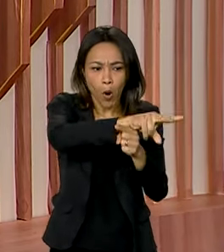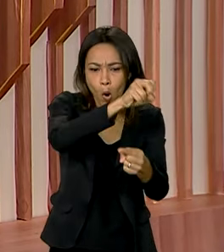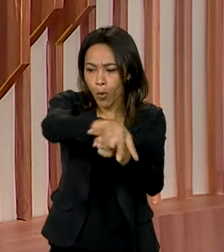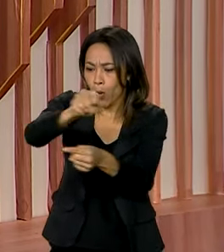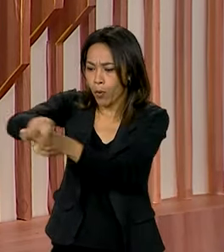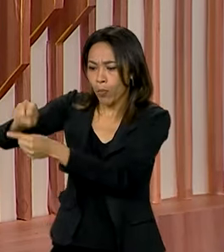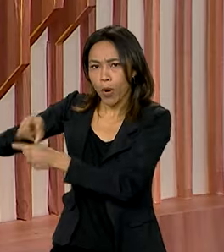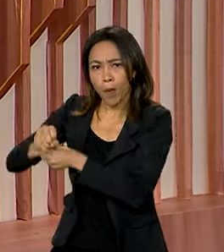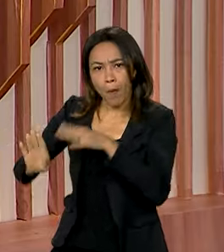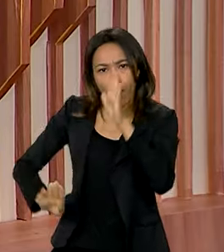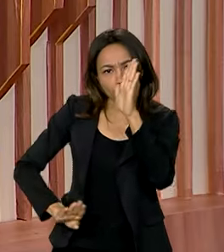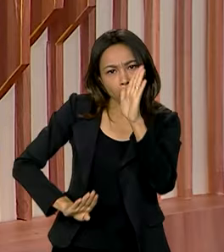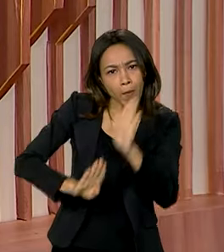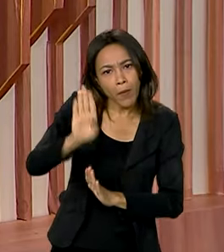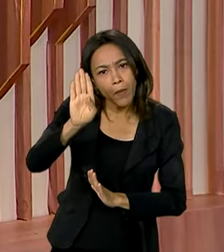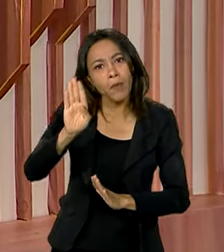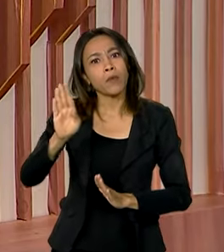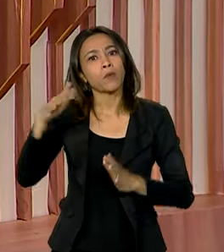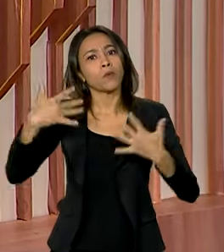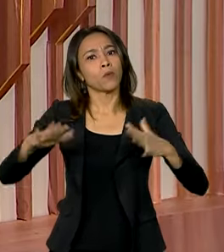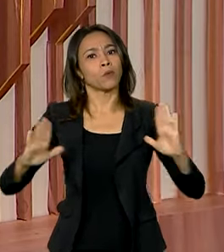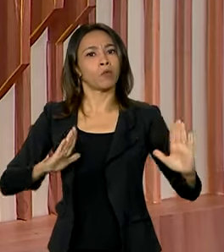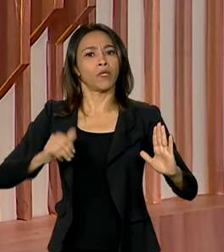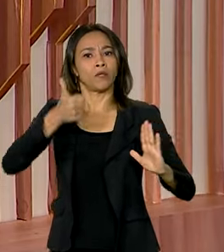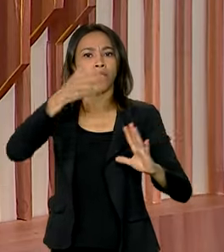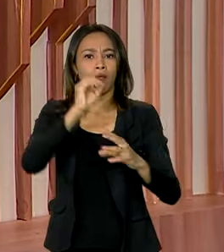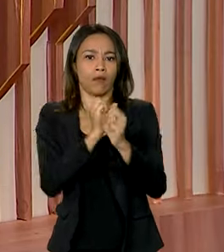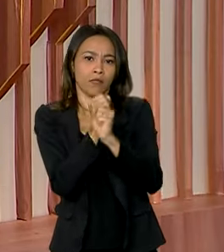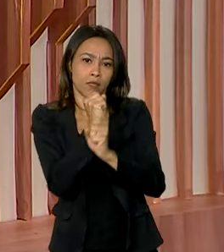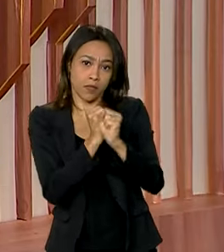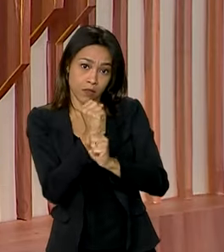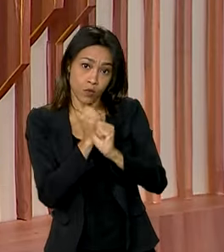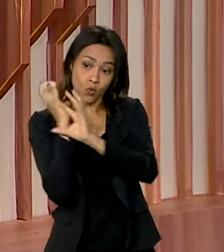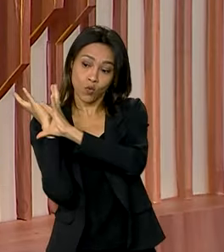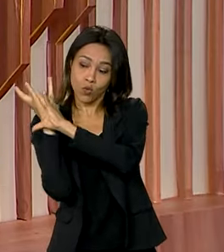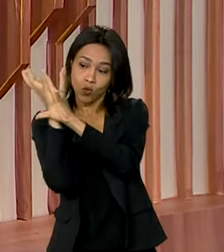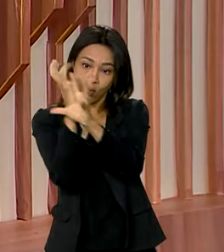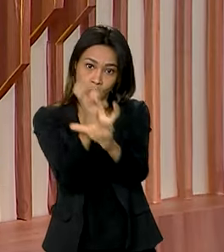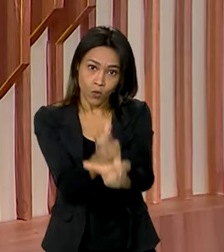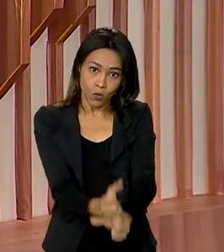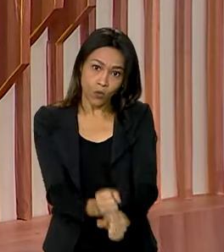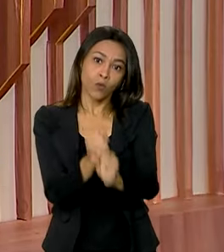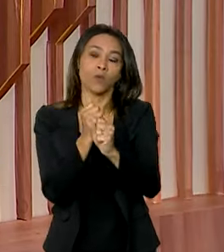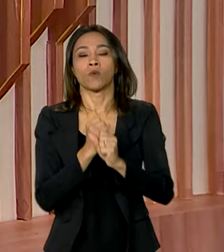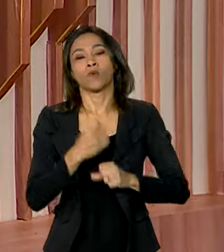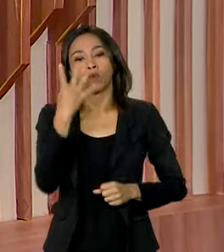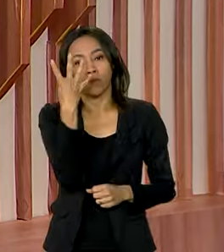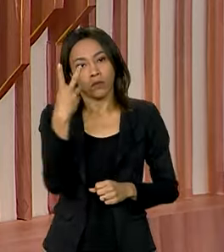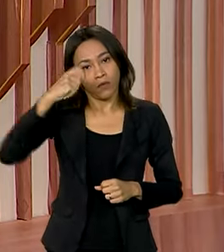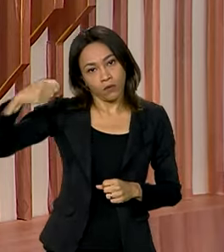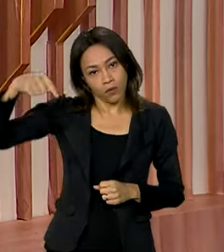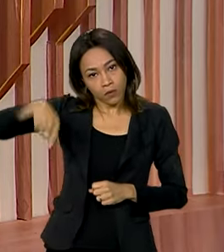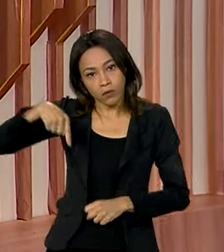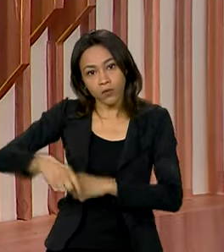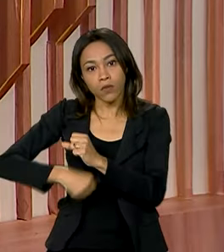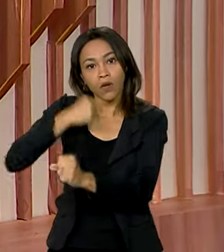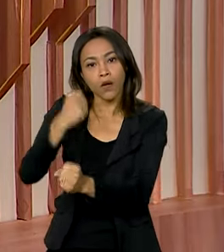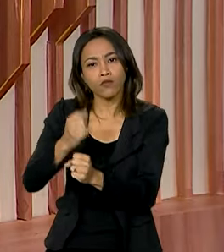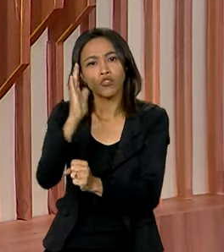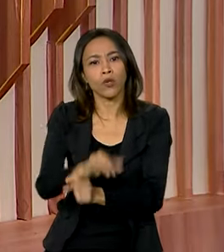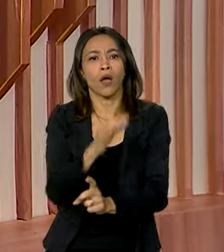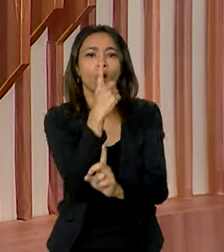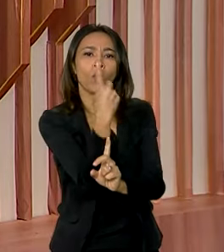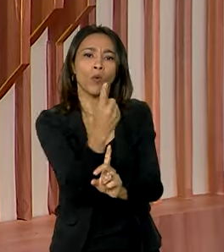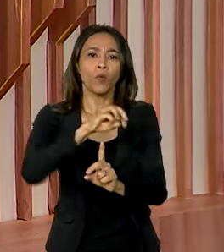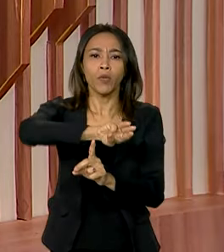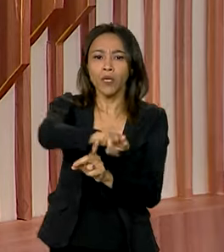com recorde de empregos dos últimos 10 anos. E na soma dos quatro primeiros meses do ano, já são quase um milhão